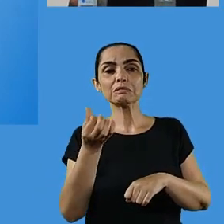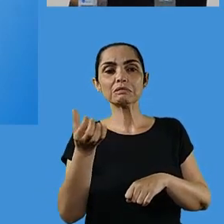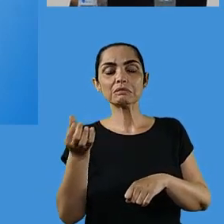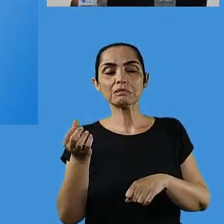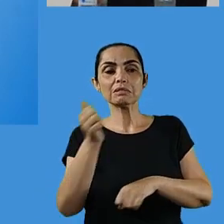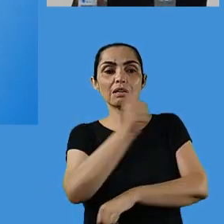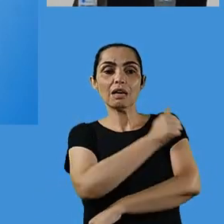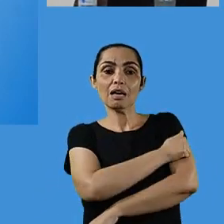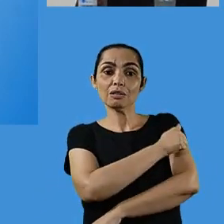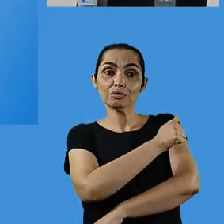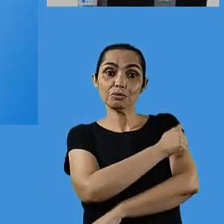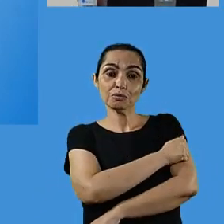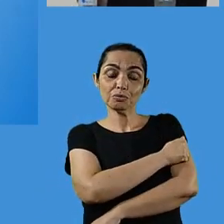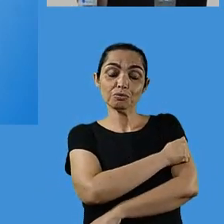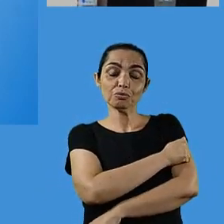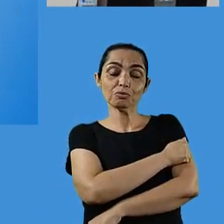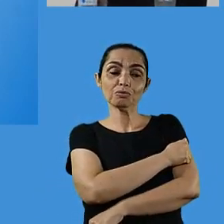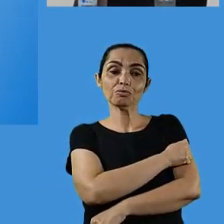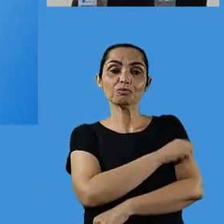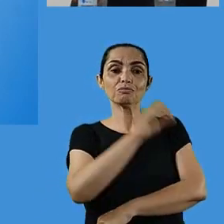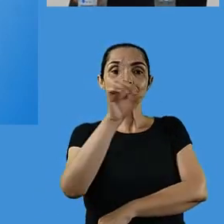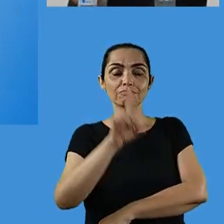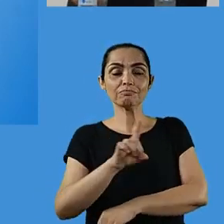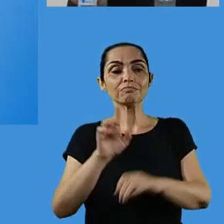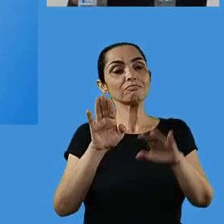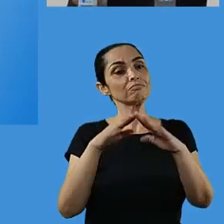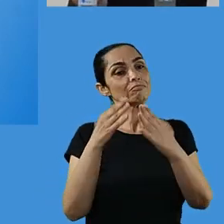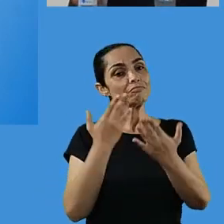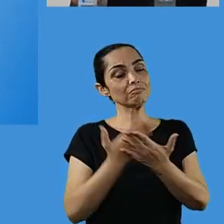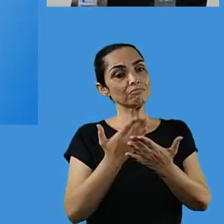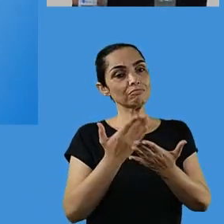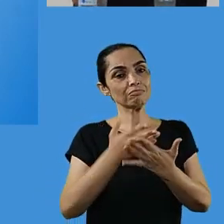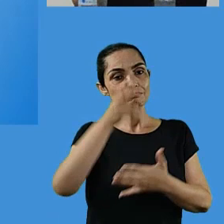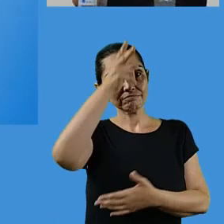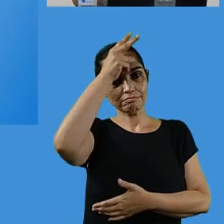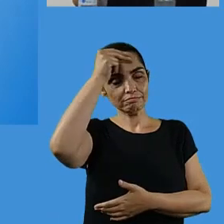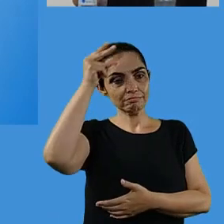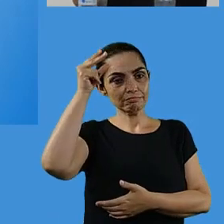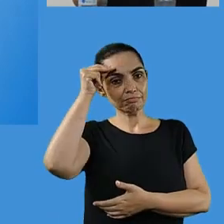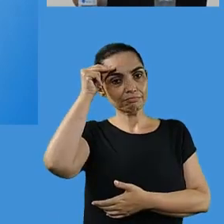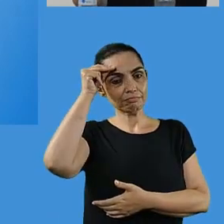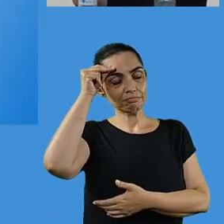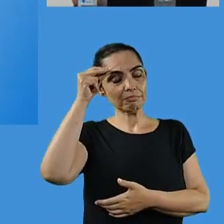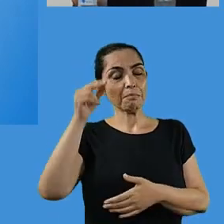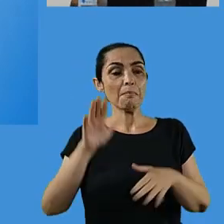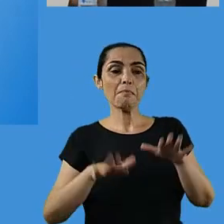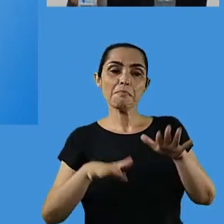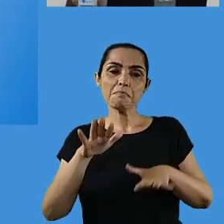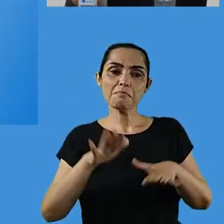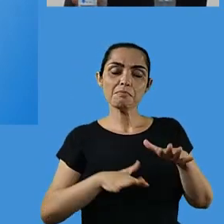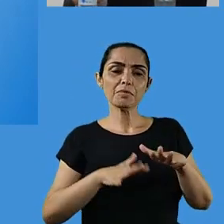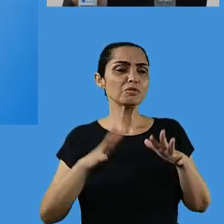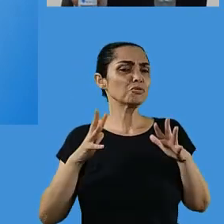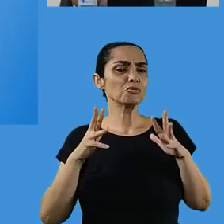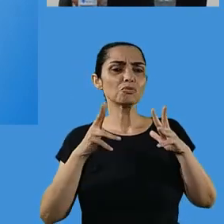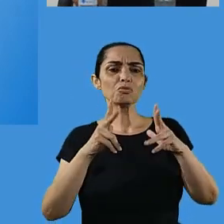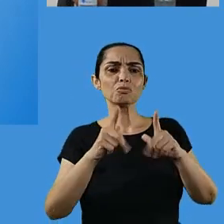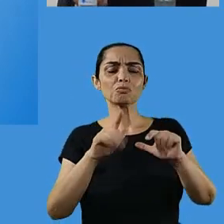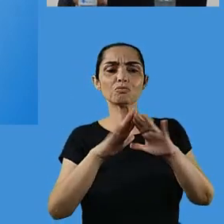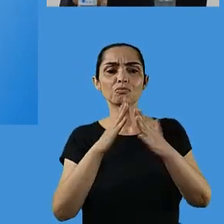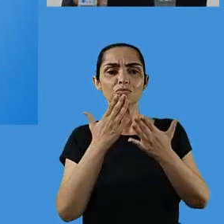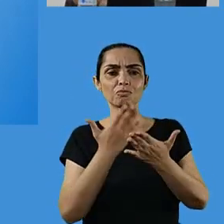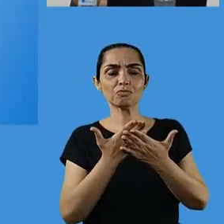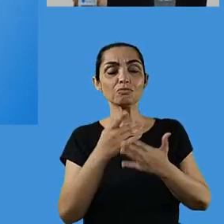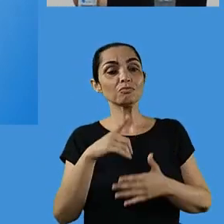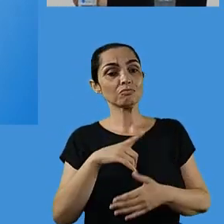regular, onde nós temos mais de 2.600 alunos com deficiência estudando nas nossas unidades